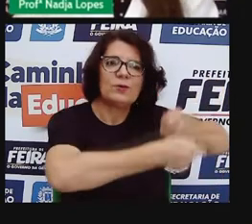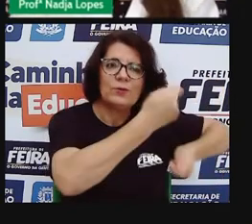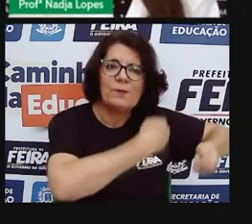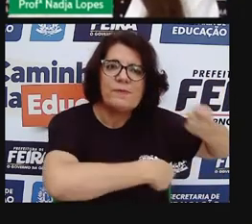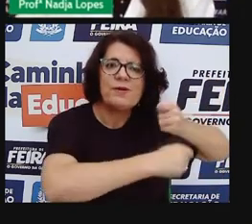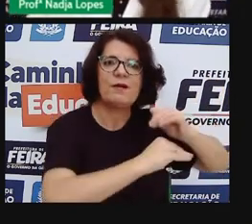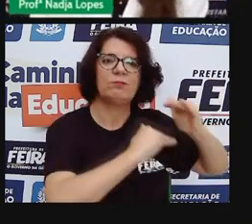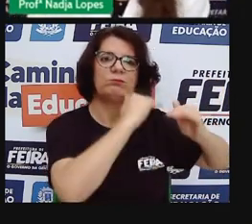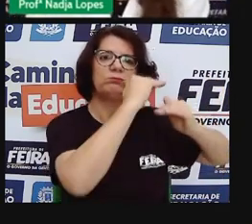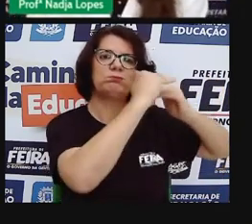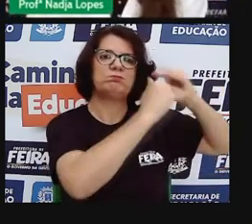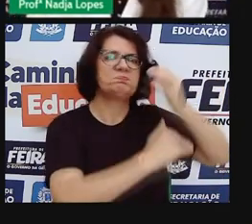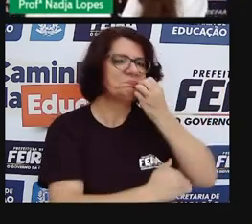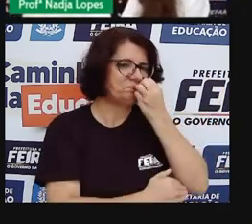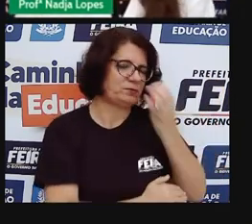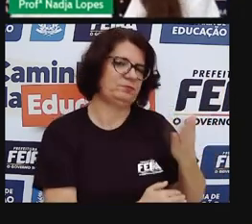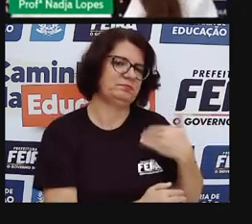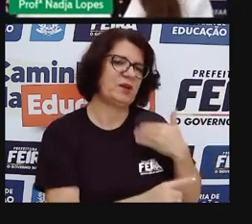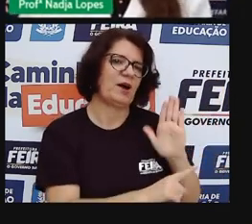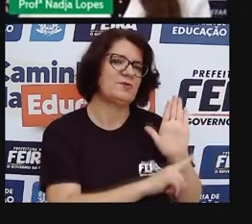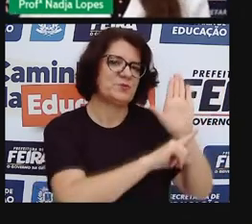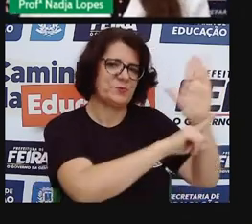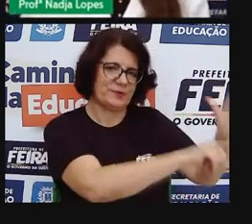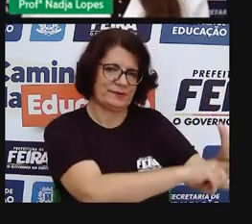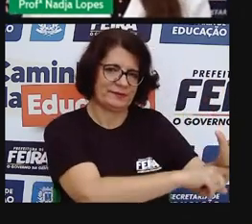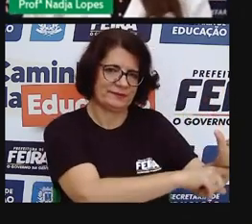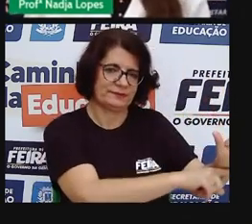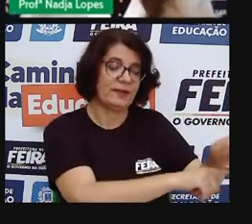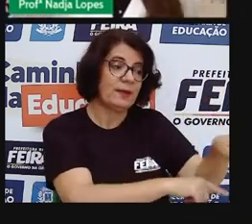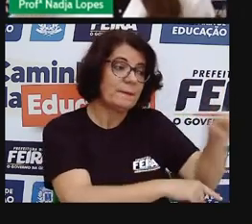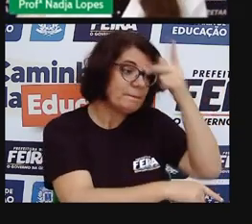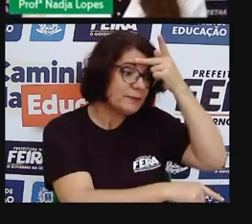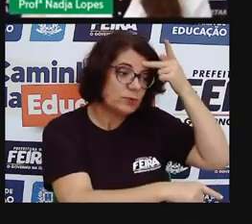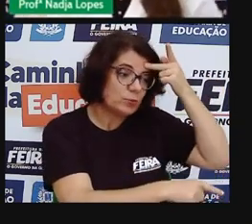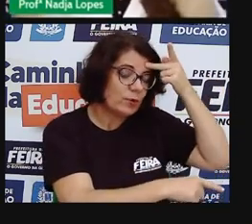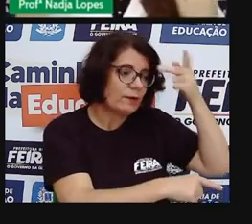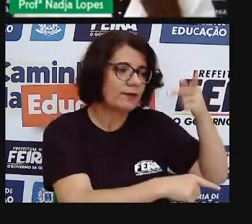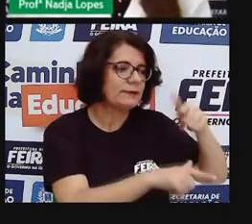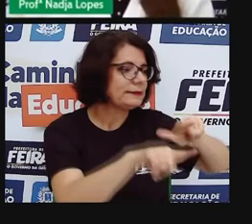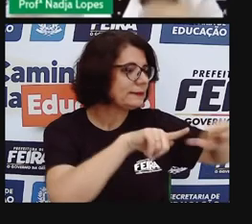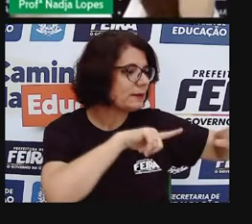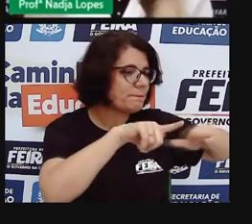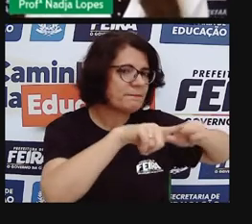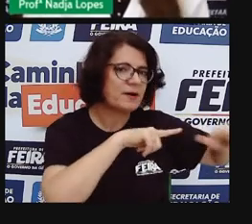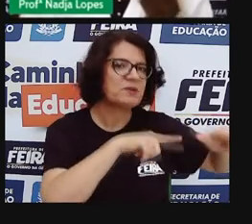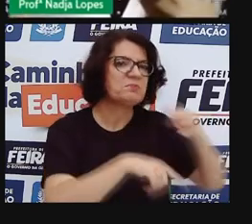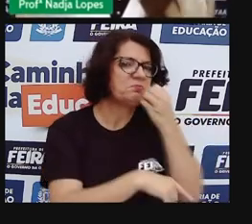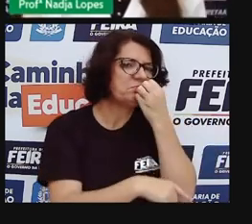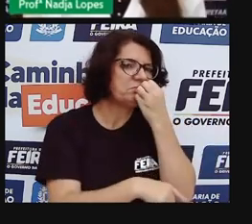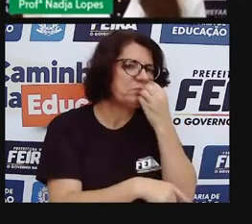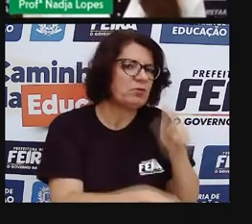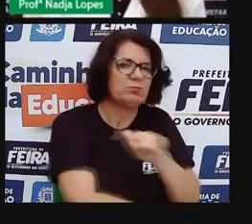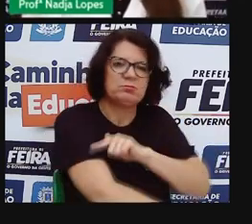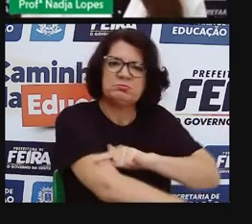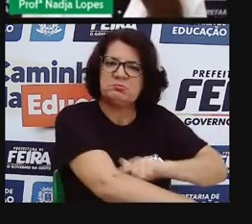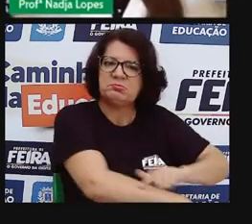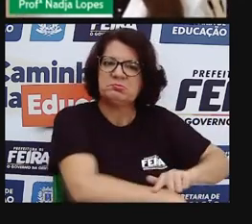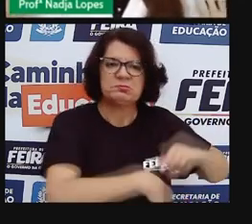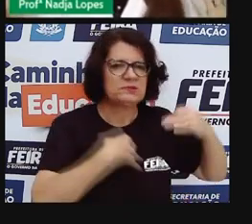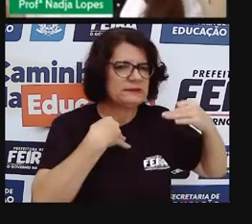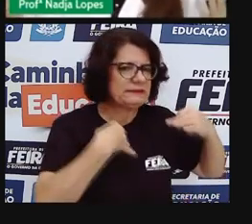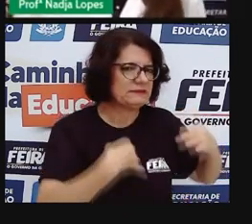tem, às vezes, o emprego fixo, mas que tem, né, aquele trabalho muito honrado, muito digno, muito honesto,